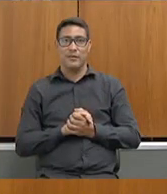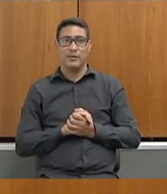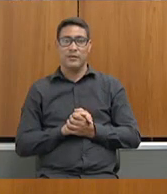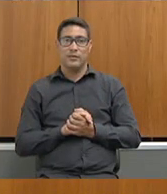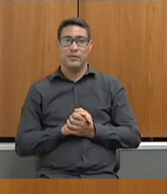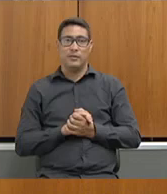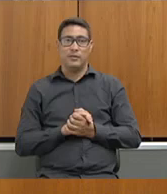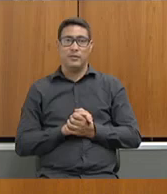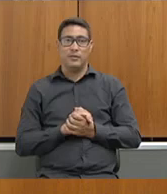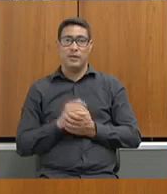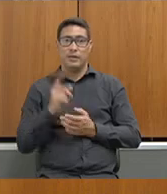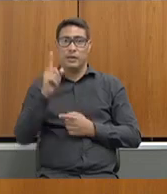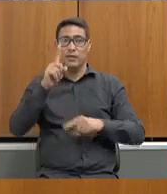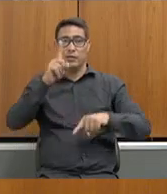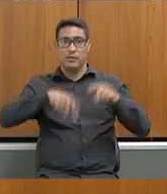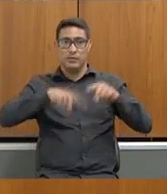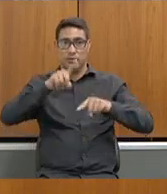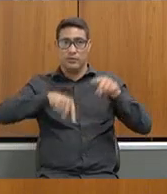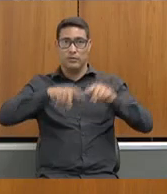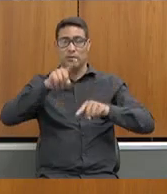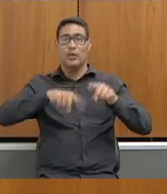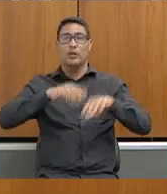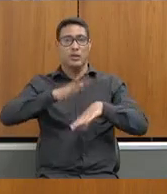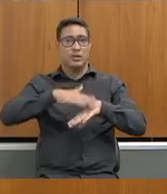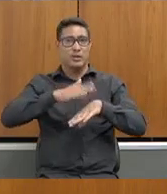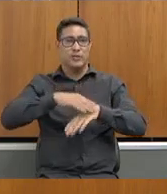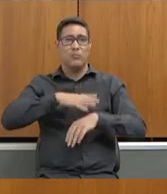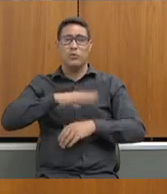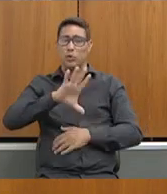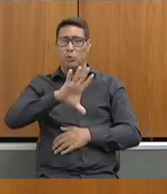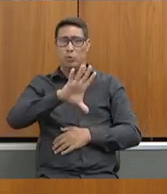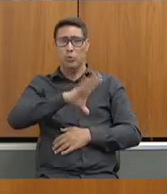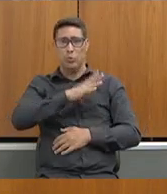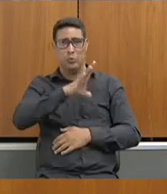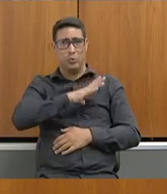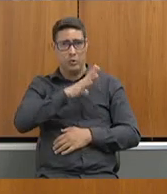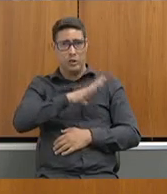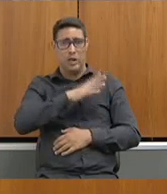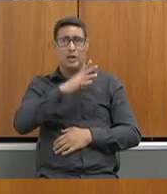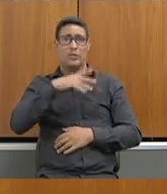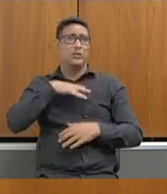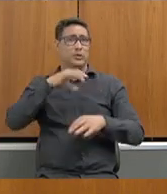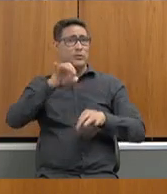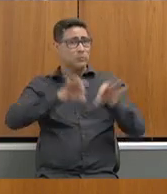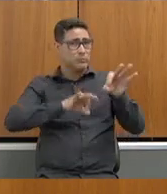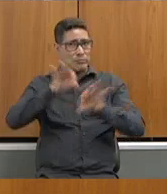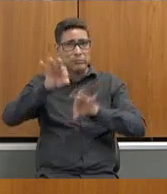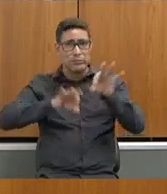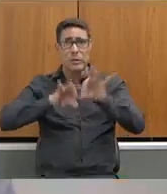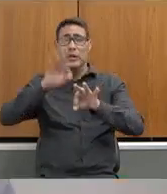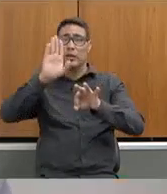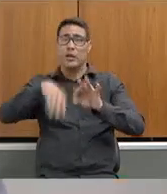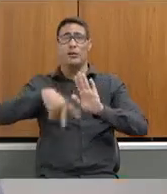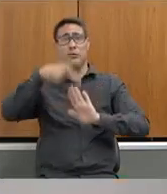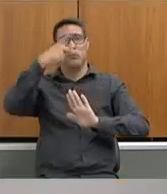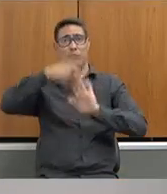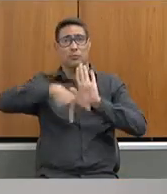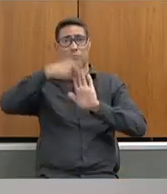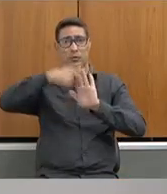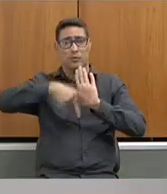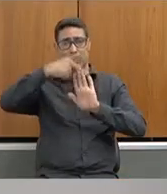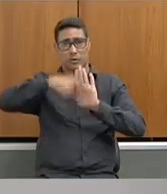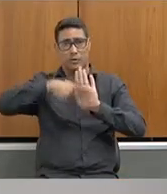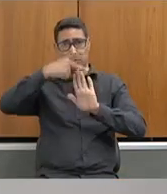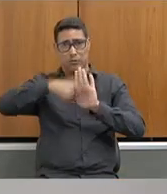Aqui é um material que nós tivemos muita coragem de desenharmos, que é o plano de enfrentamento